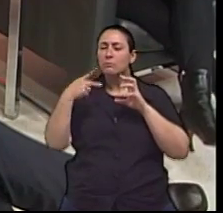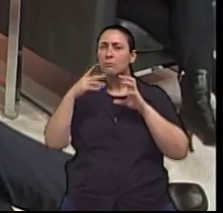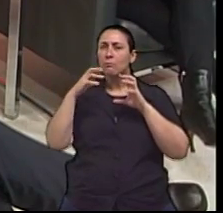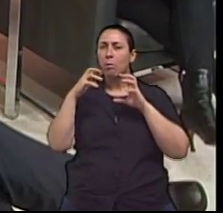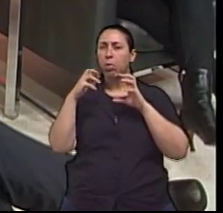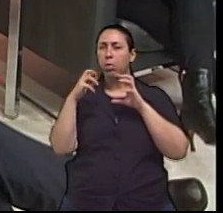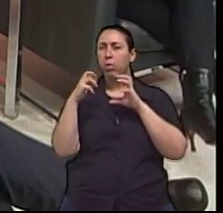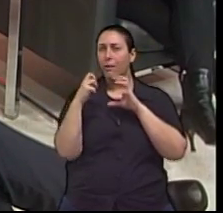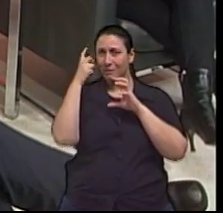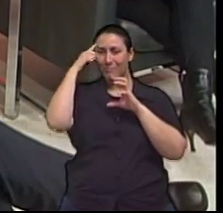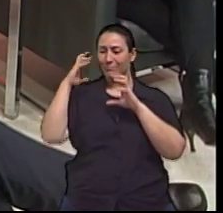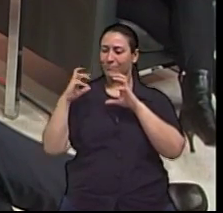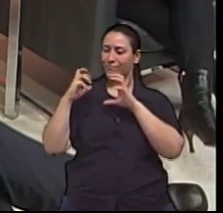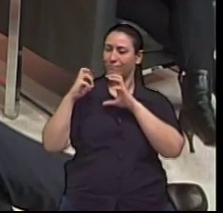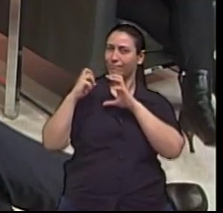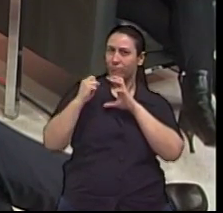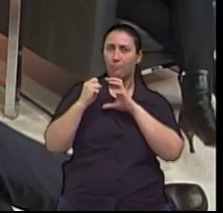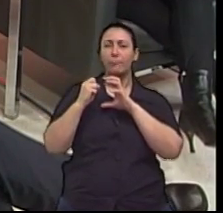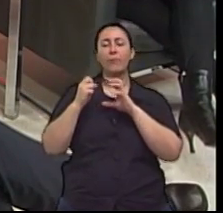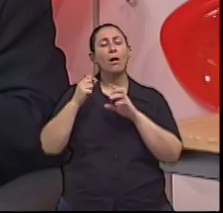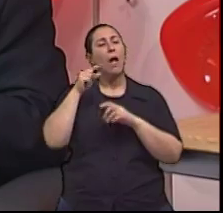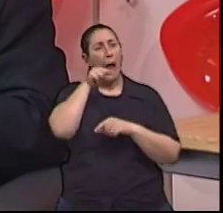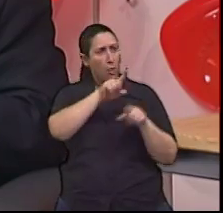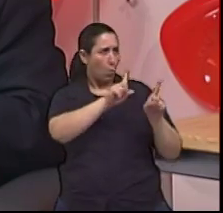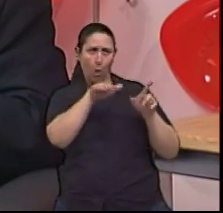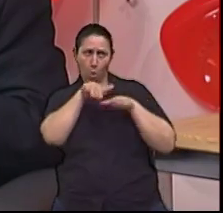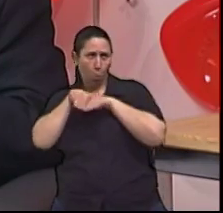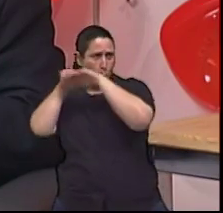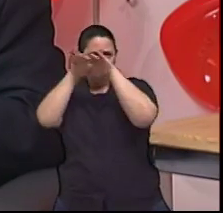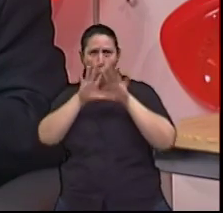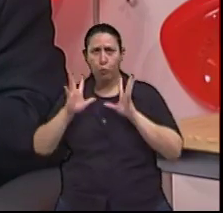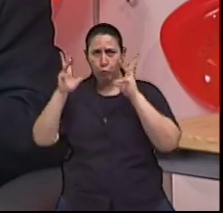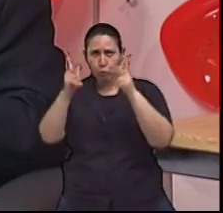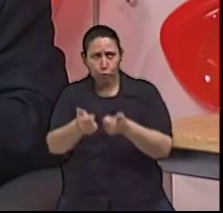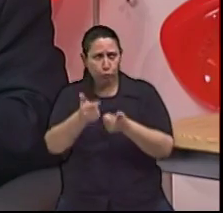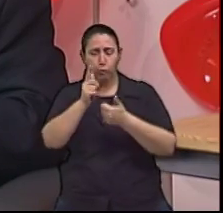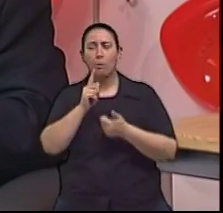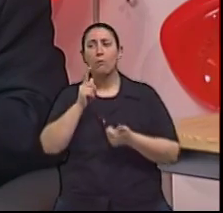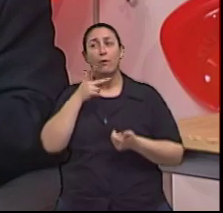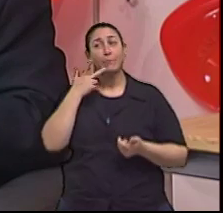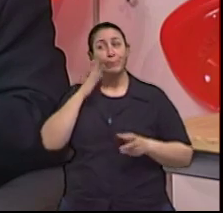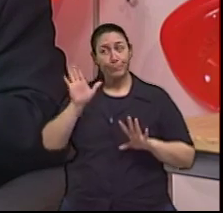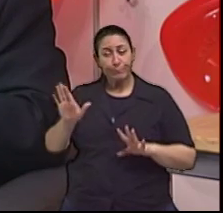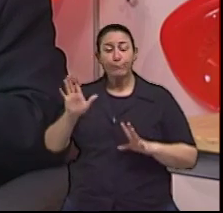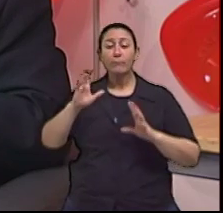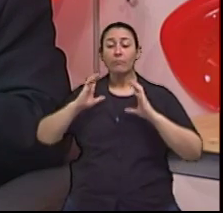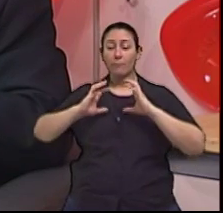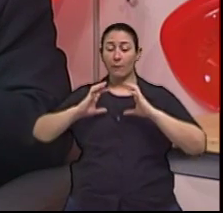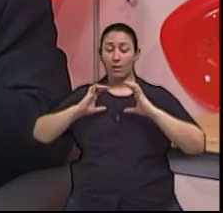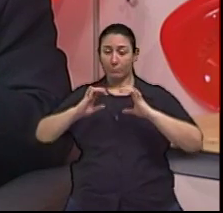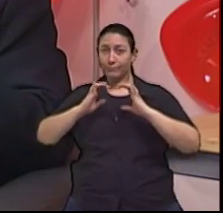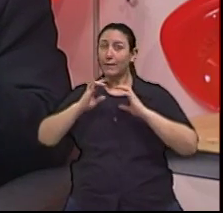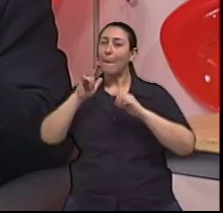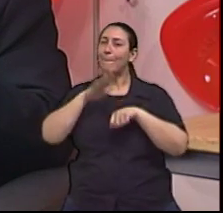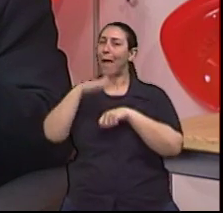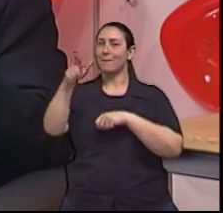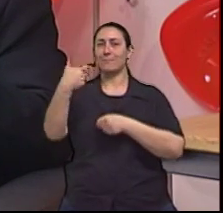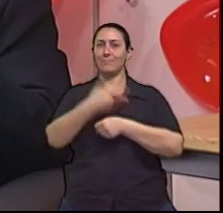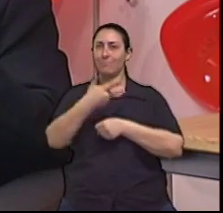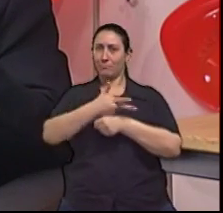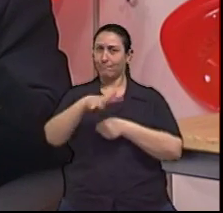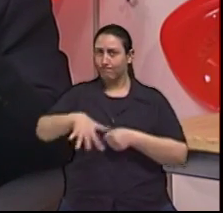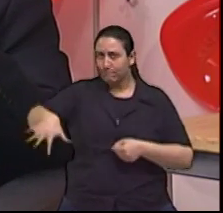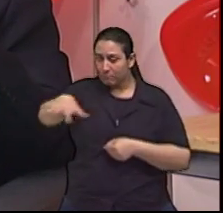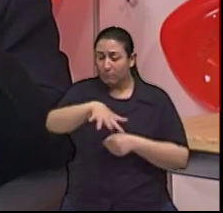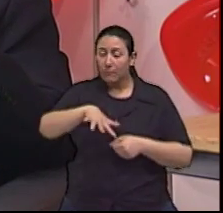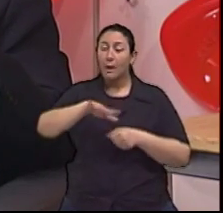Também não é igual para todo mundo. O fato de a demência vascular ser mais comum idosos, se deve ao fato de que